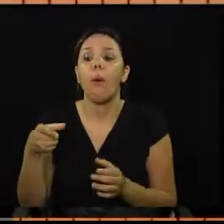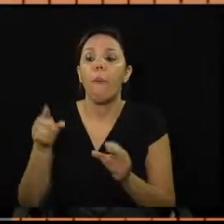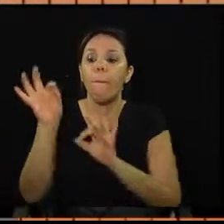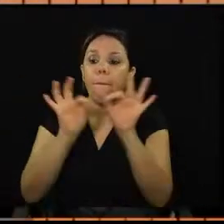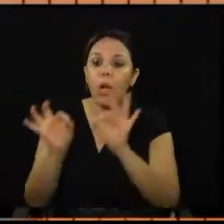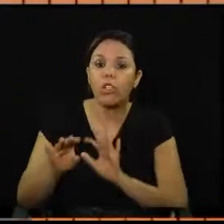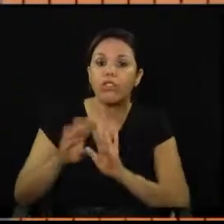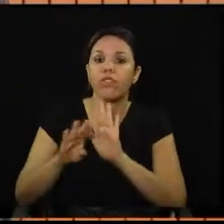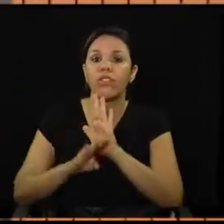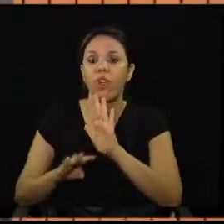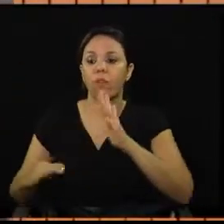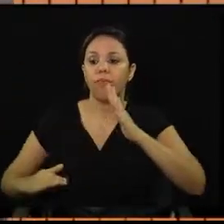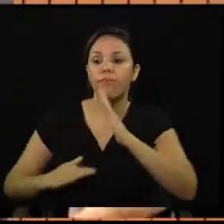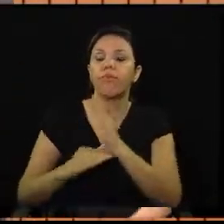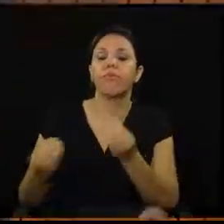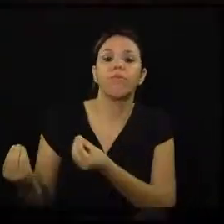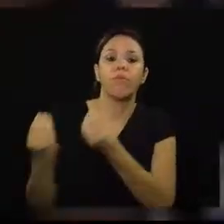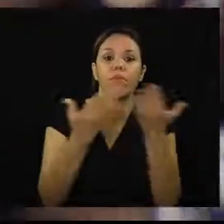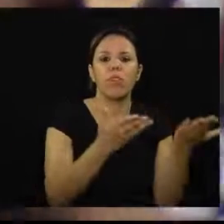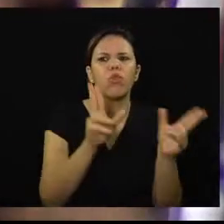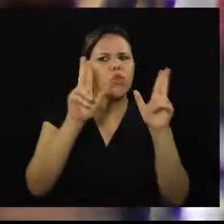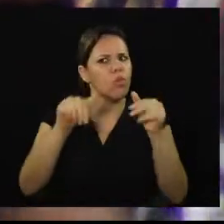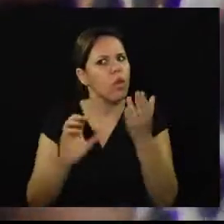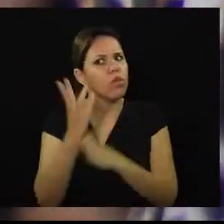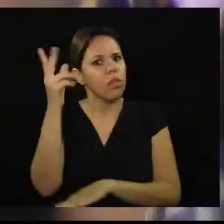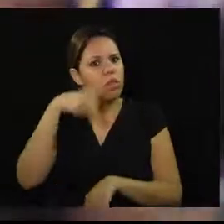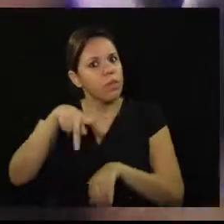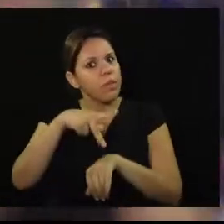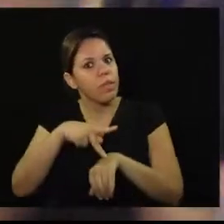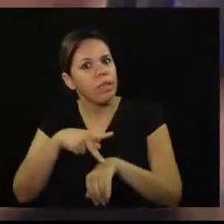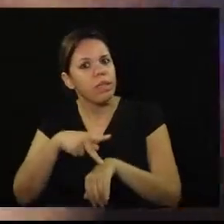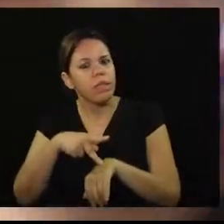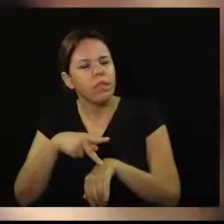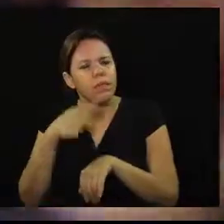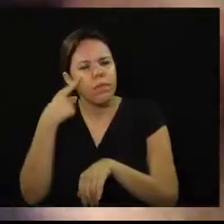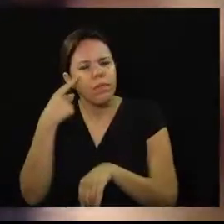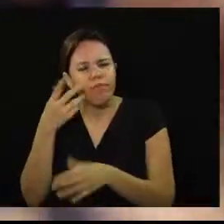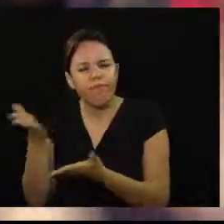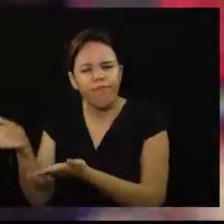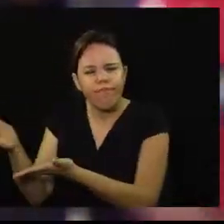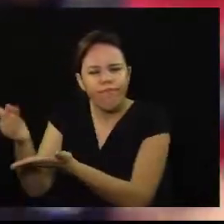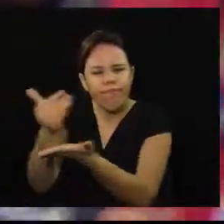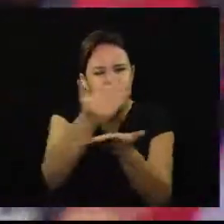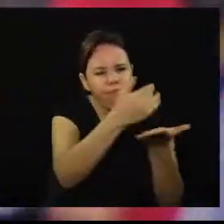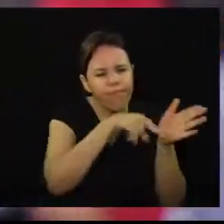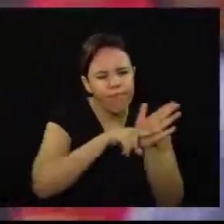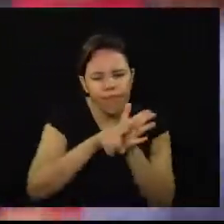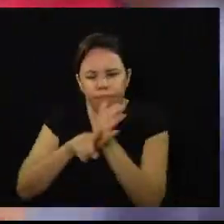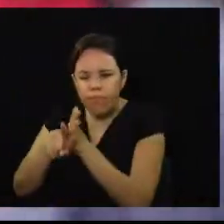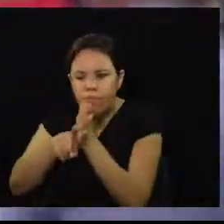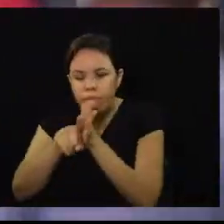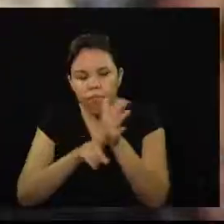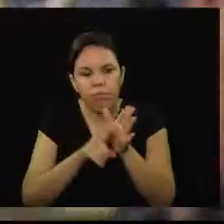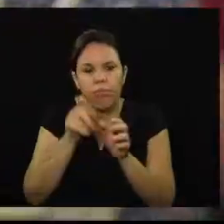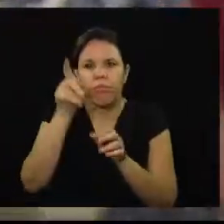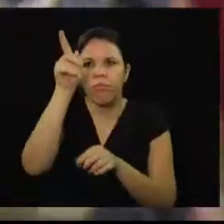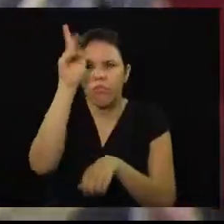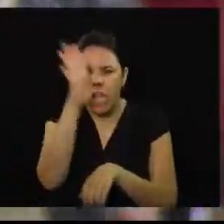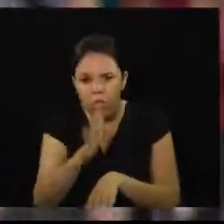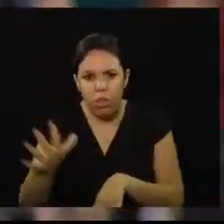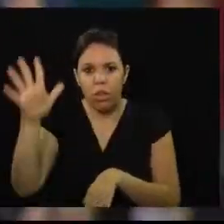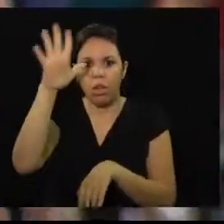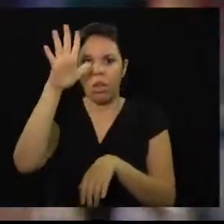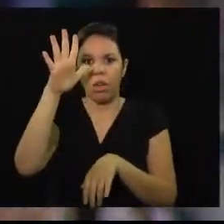Câmara. Nunca aconteceu isso no país. Segundo dados da Pesquisa Nacional por Amostra de Domicílios, a